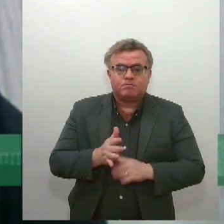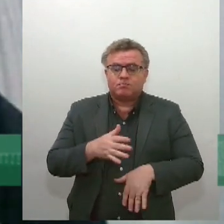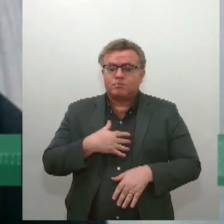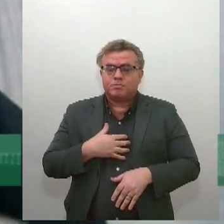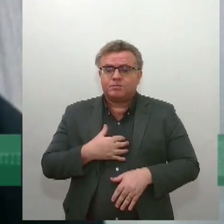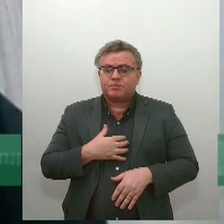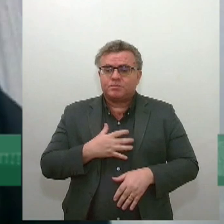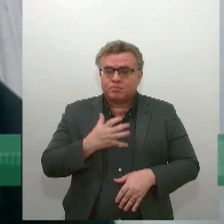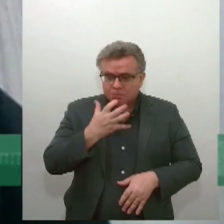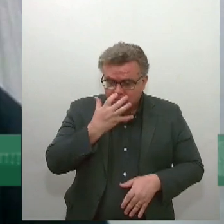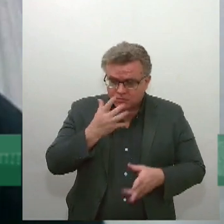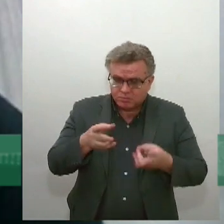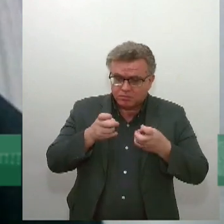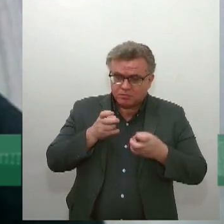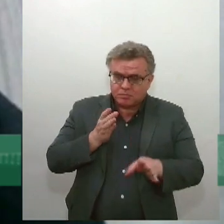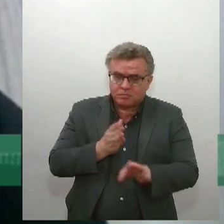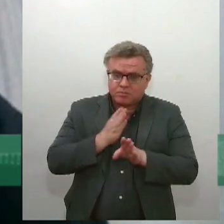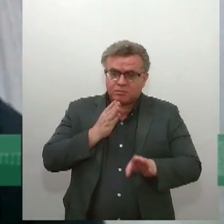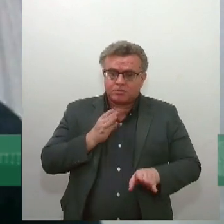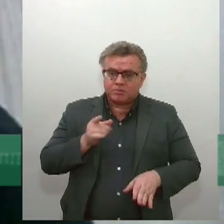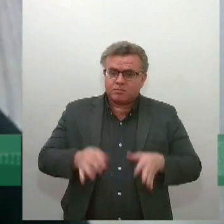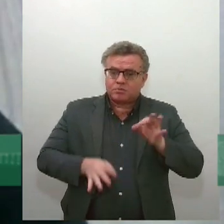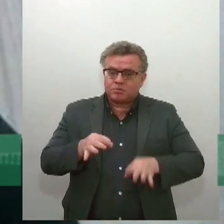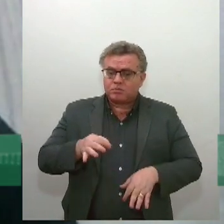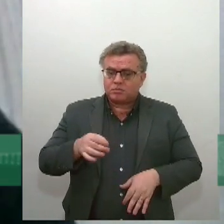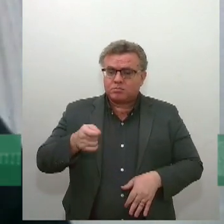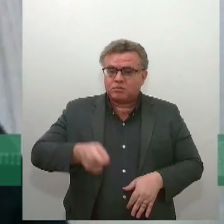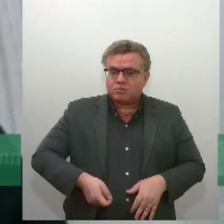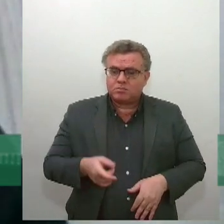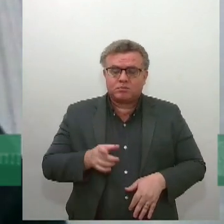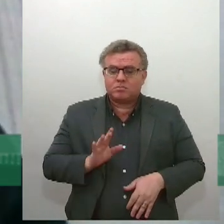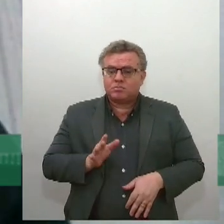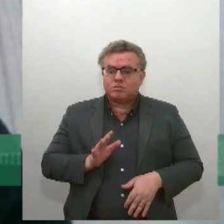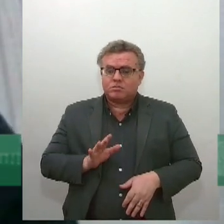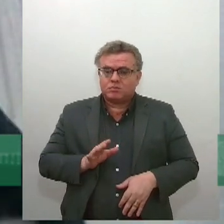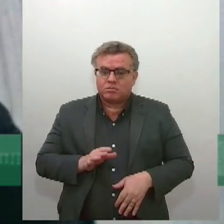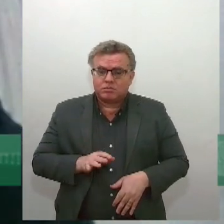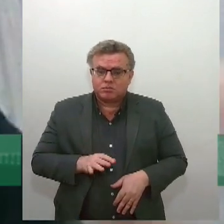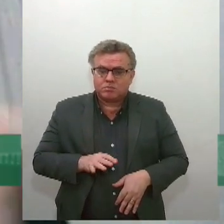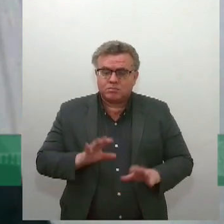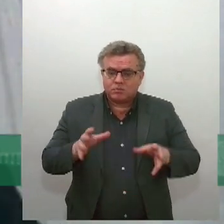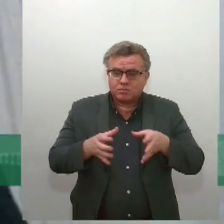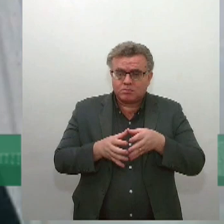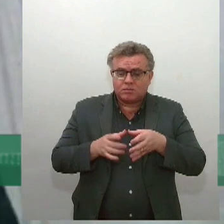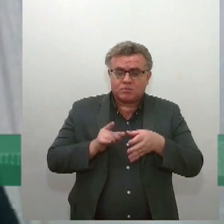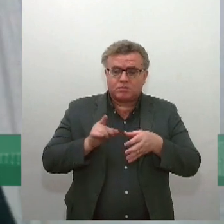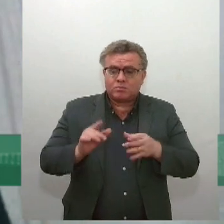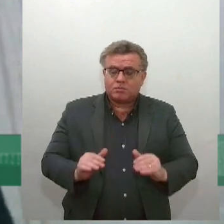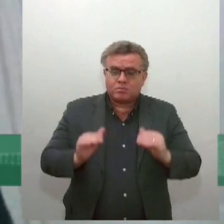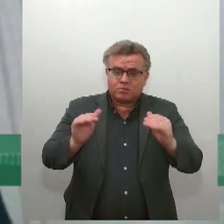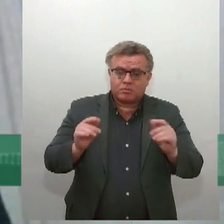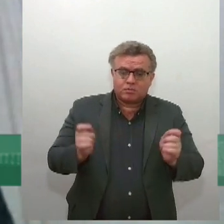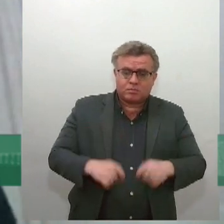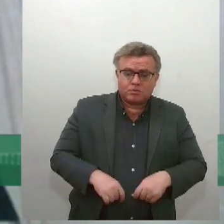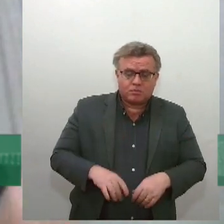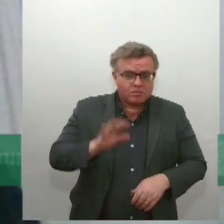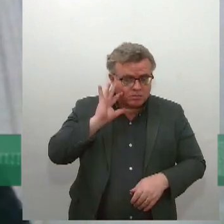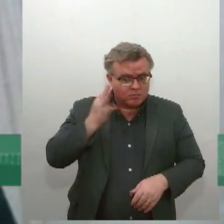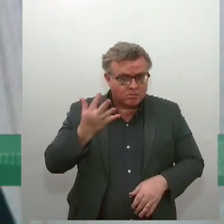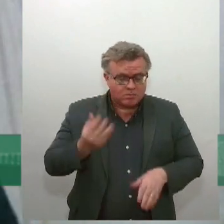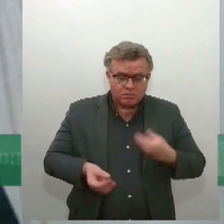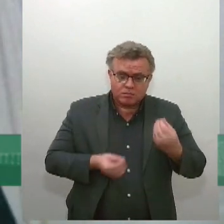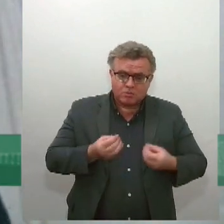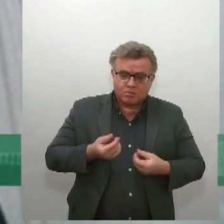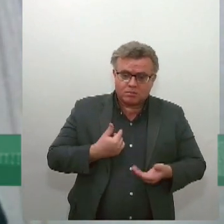juiz tinha julgado, porque a decisão lá é da Corte. Então, eu pegava a decisão, eu li a decisão e tinha